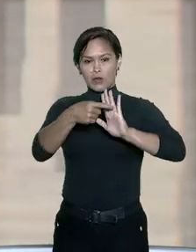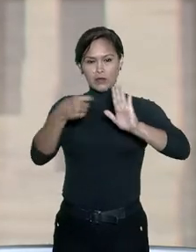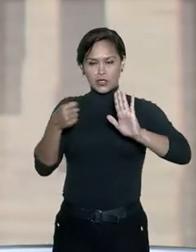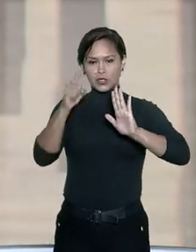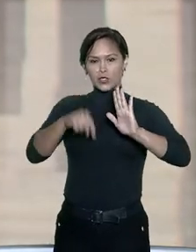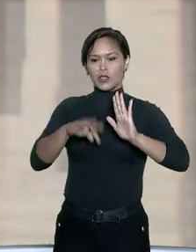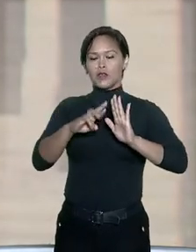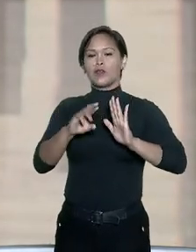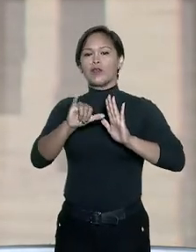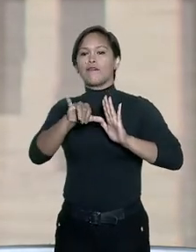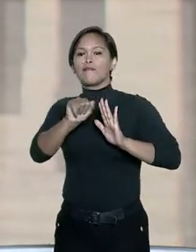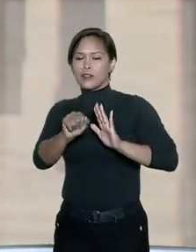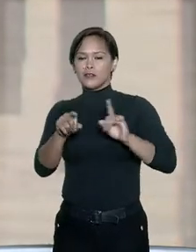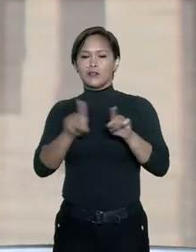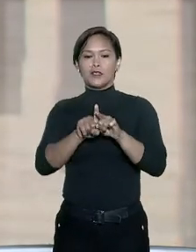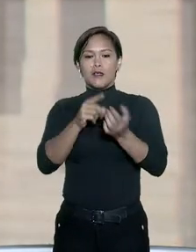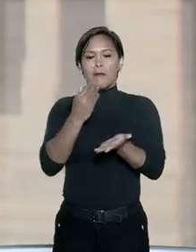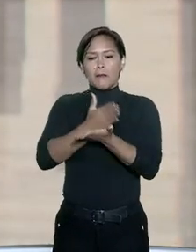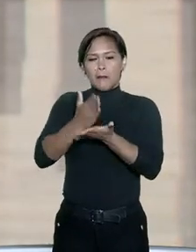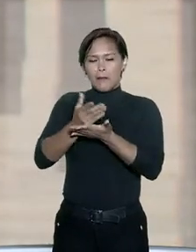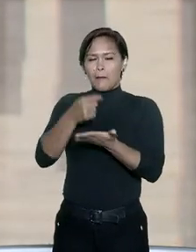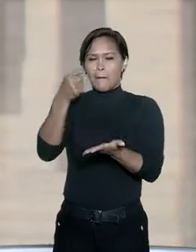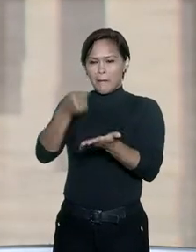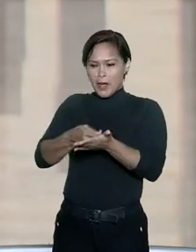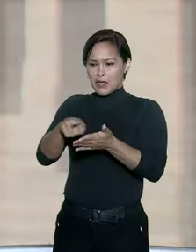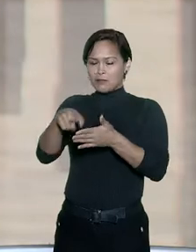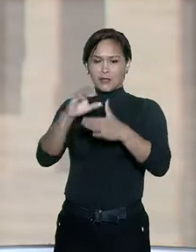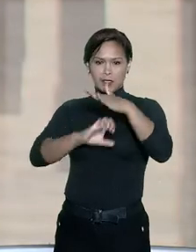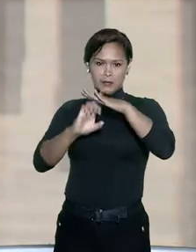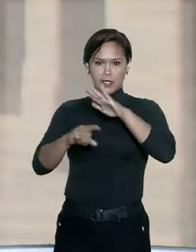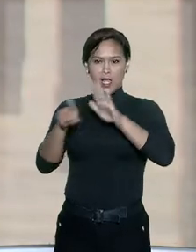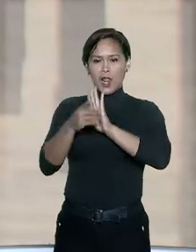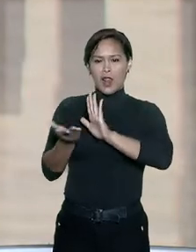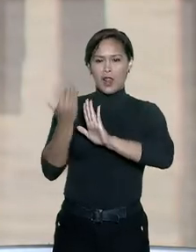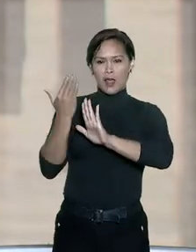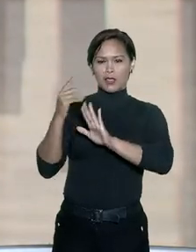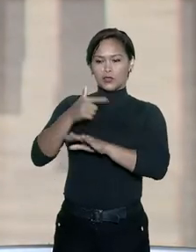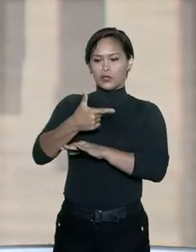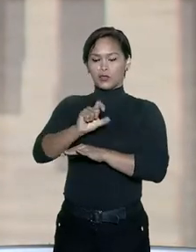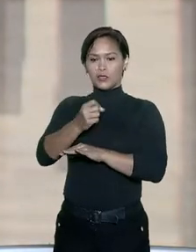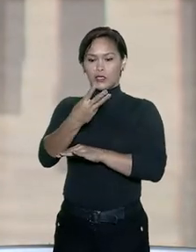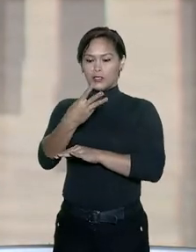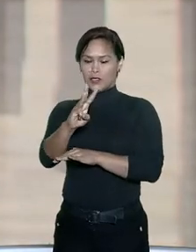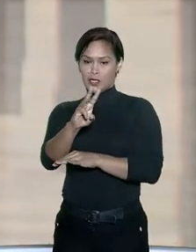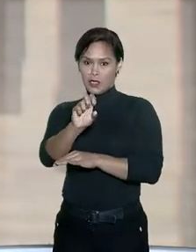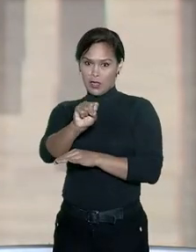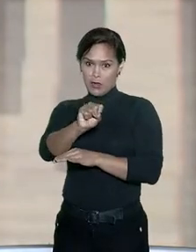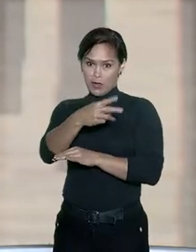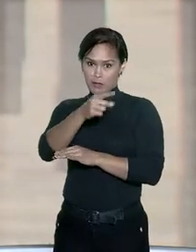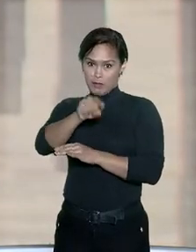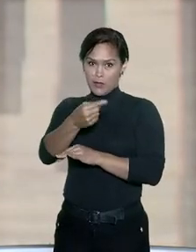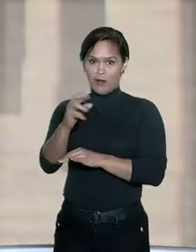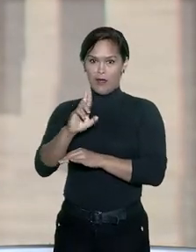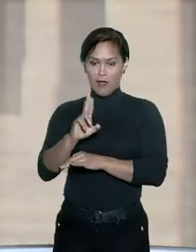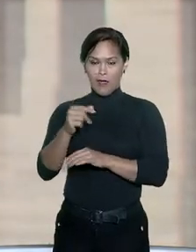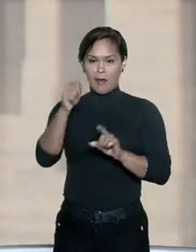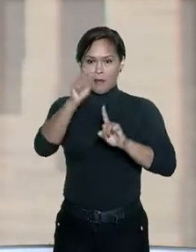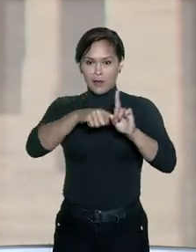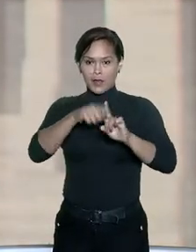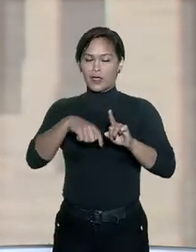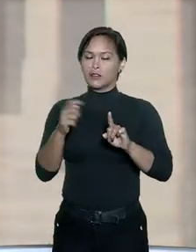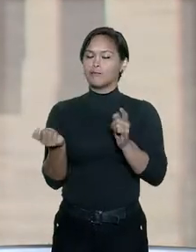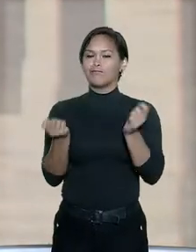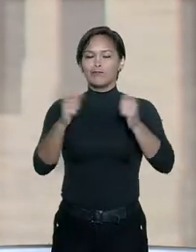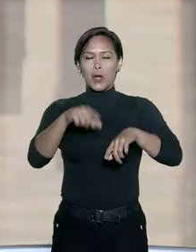refis porque as prestações pagas pela empresa, que giravam na época em torno de R$ 234 mil mensais, seriam